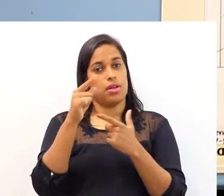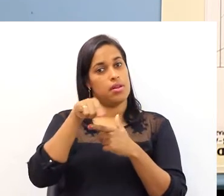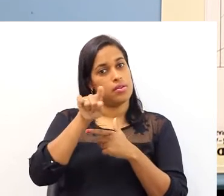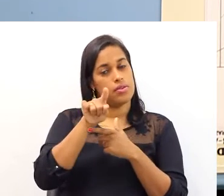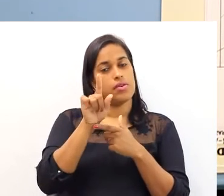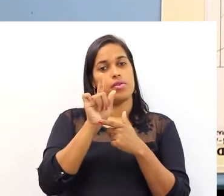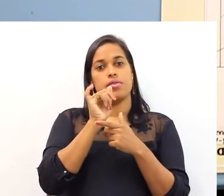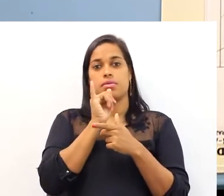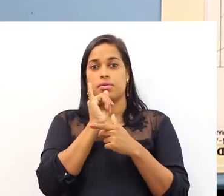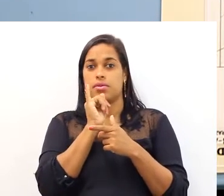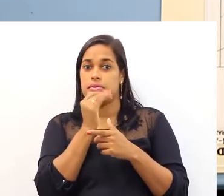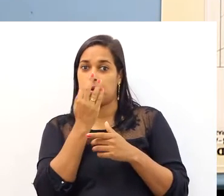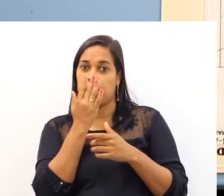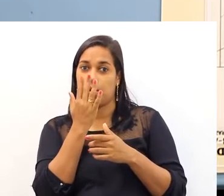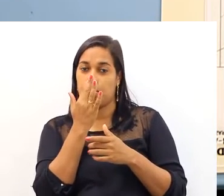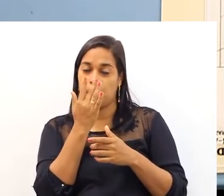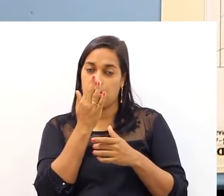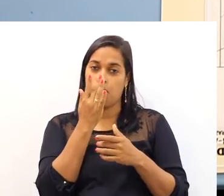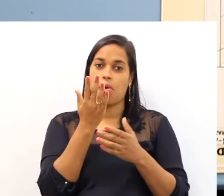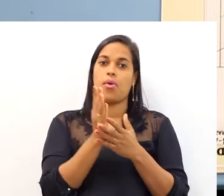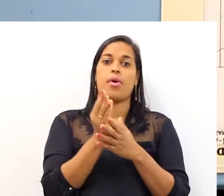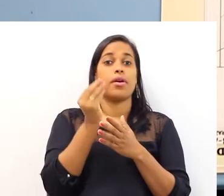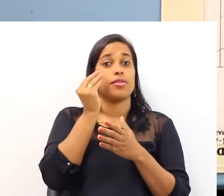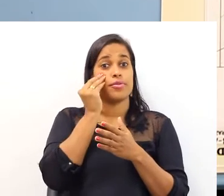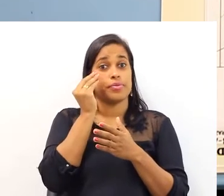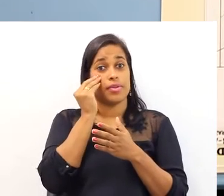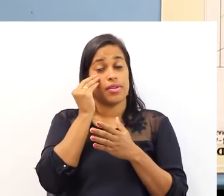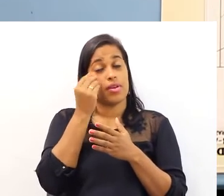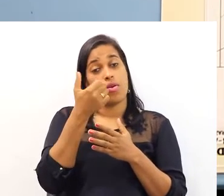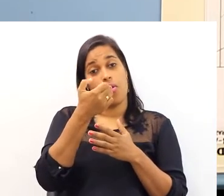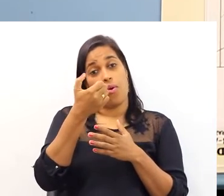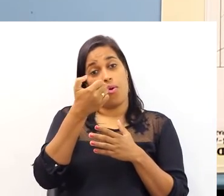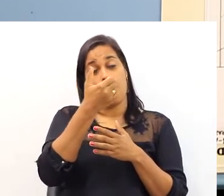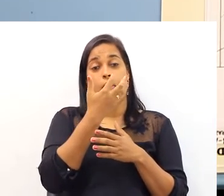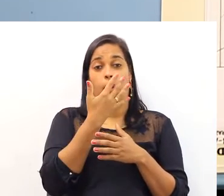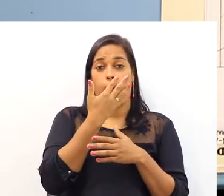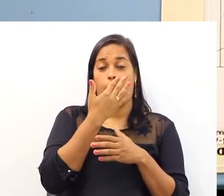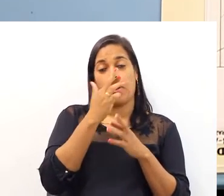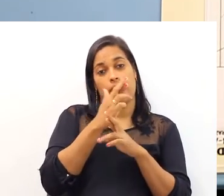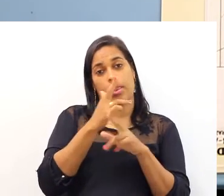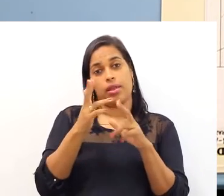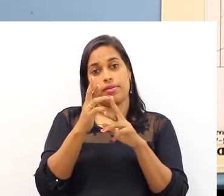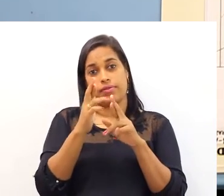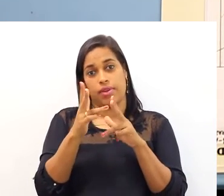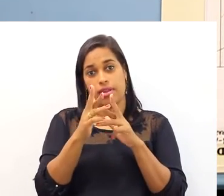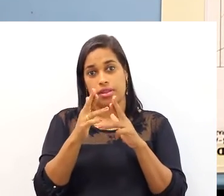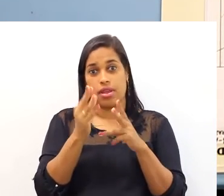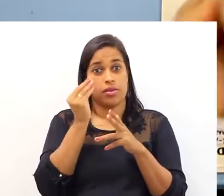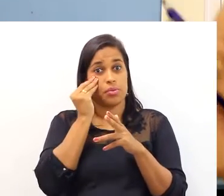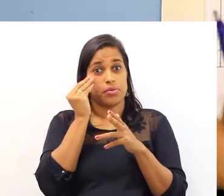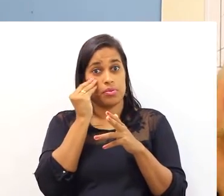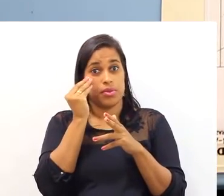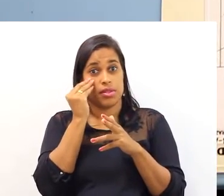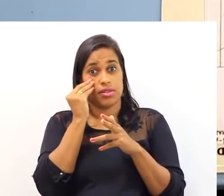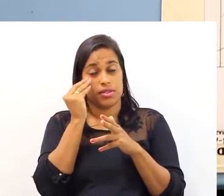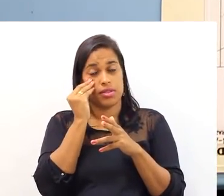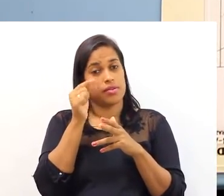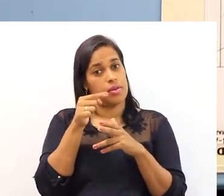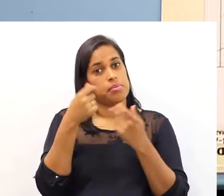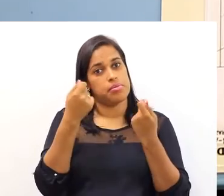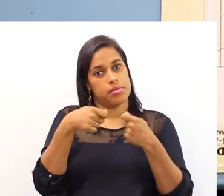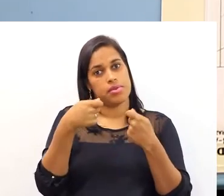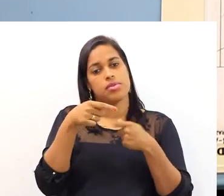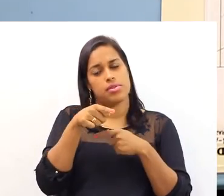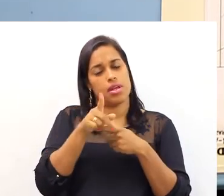Logicamente, vocês podem aplicar cor, aplicar espessuras de canetas diferentes. A perspectiva